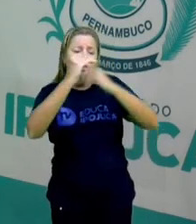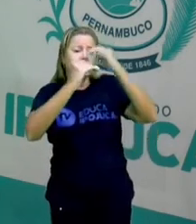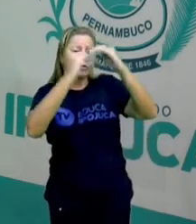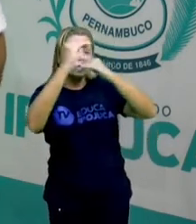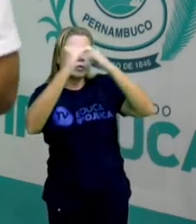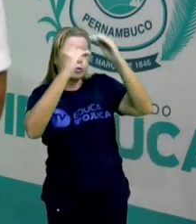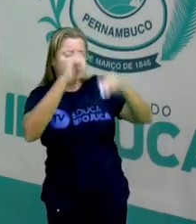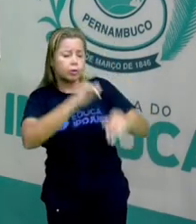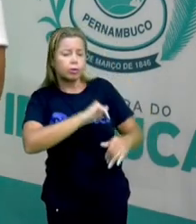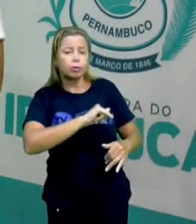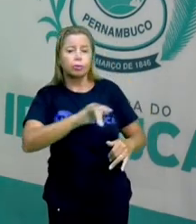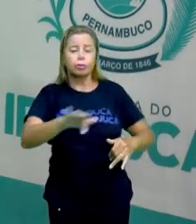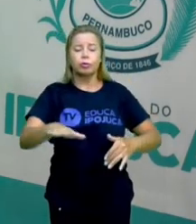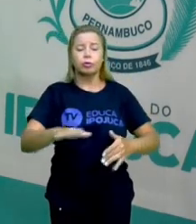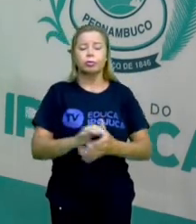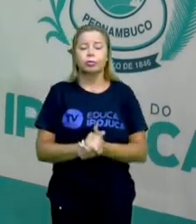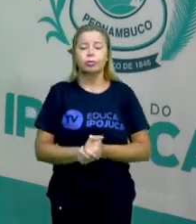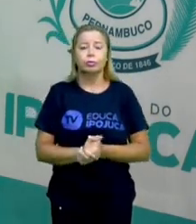para o nosso município.